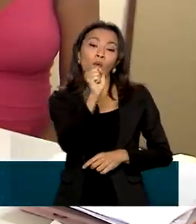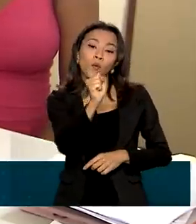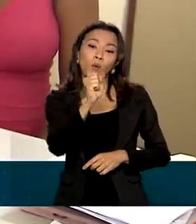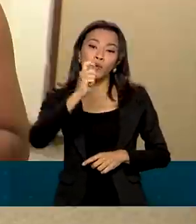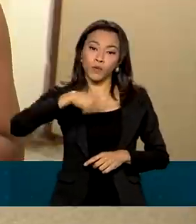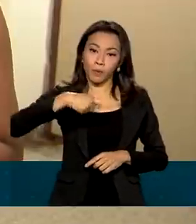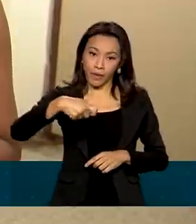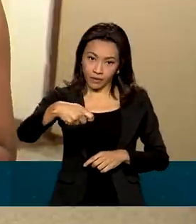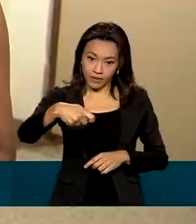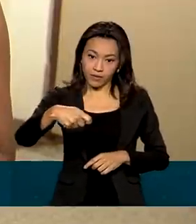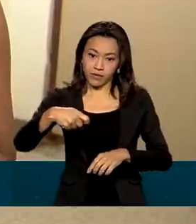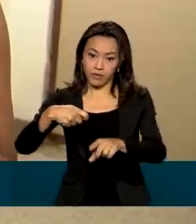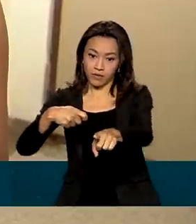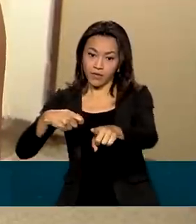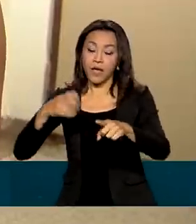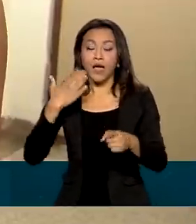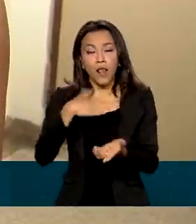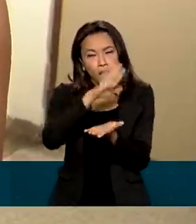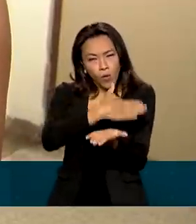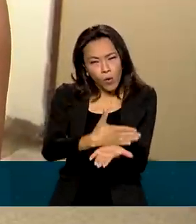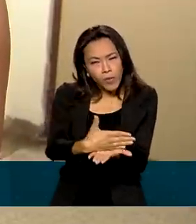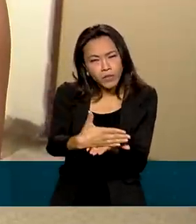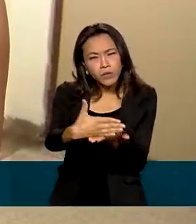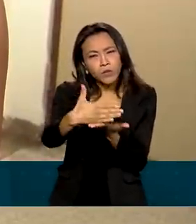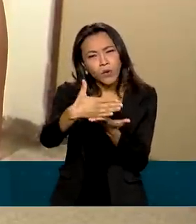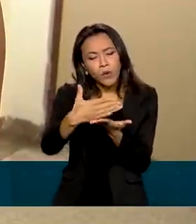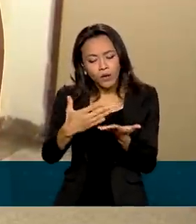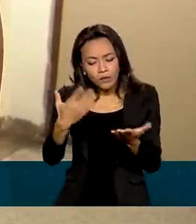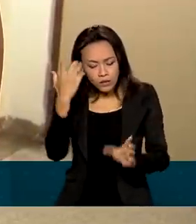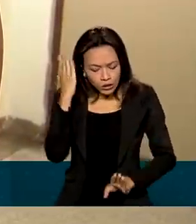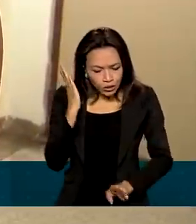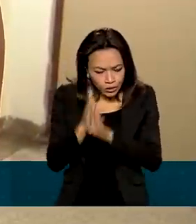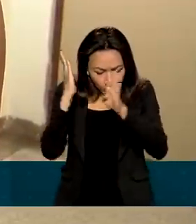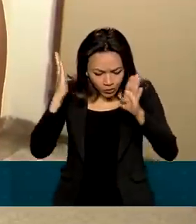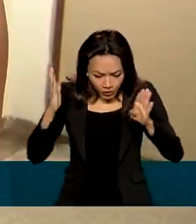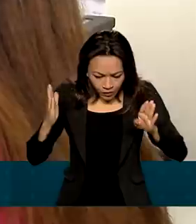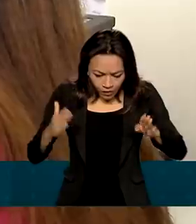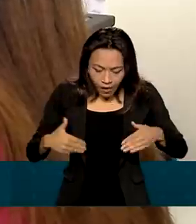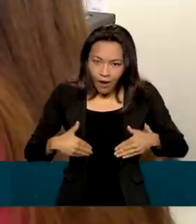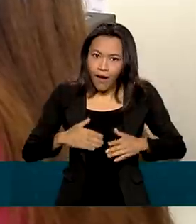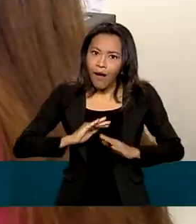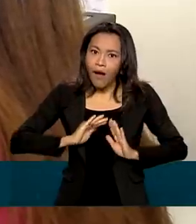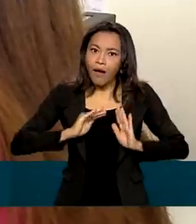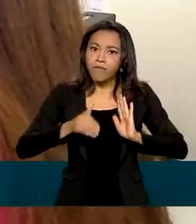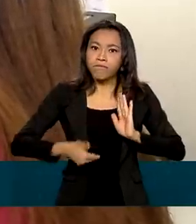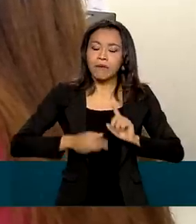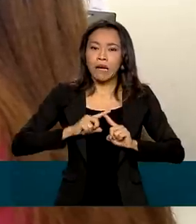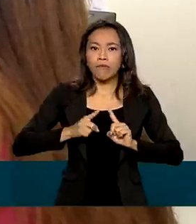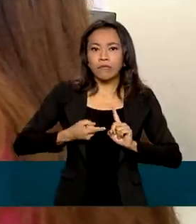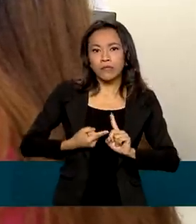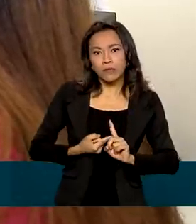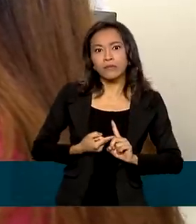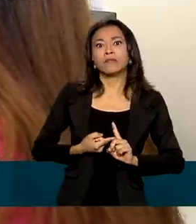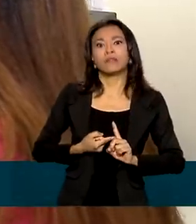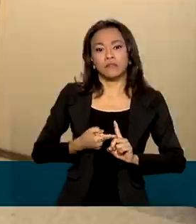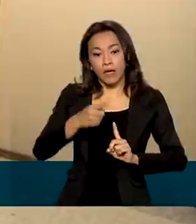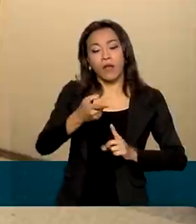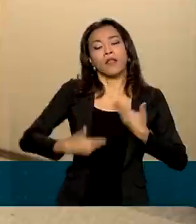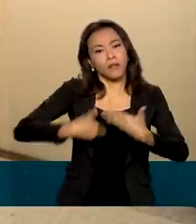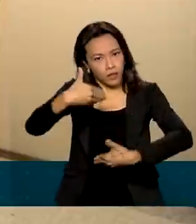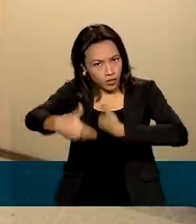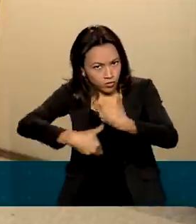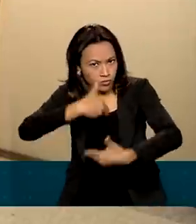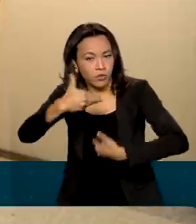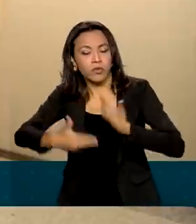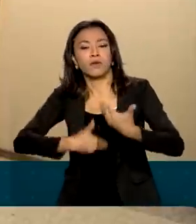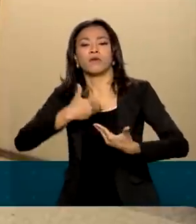gestação. Ela começou o pré-natal assim que descobriu a gravidez. Além do atendimento clínico, ela também